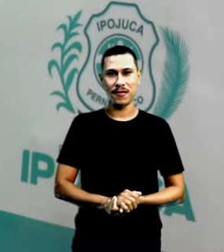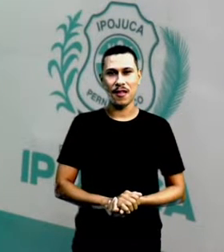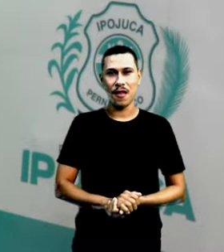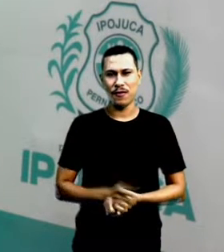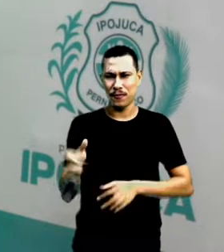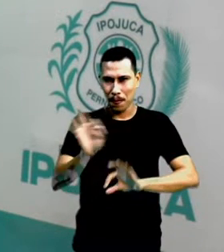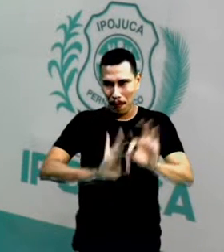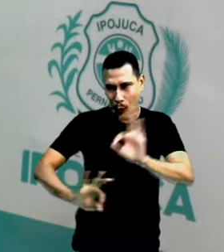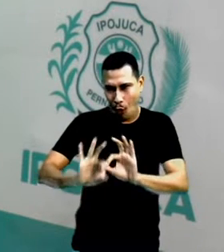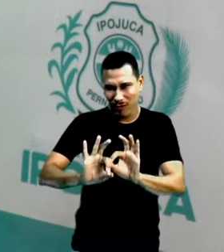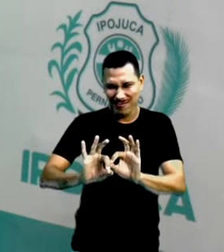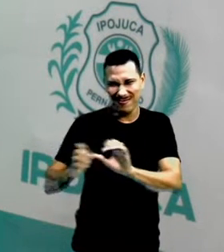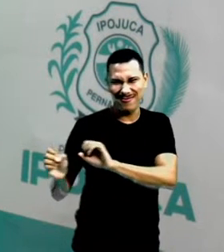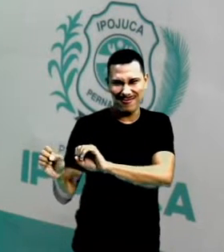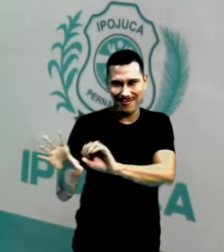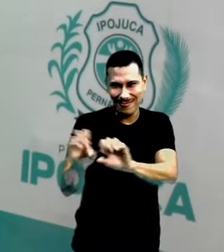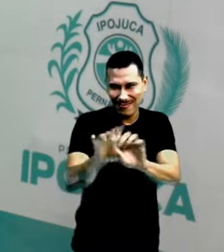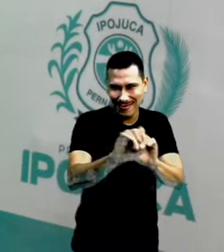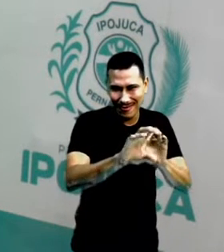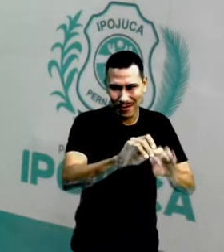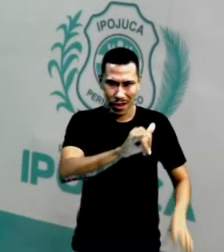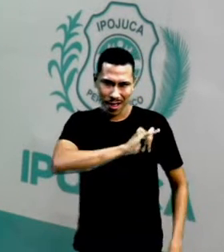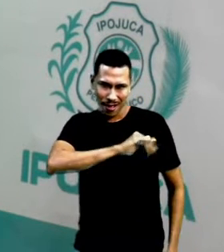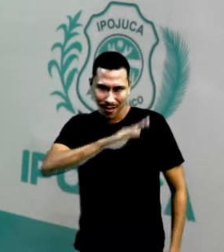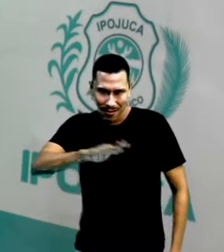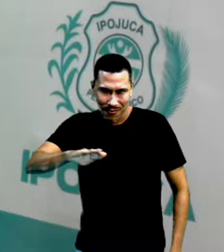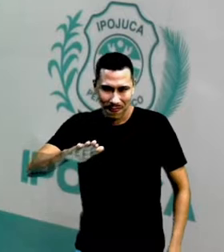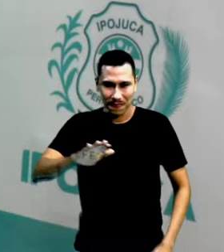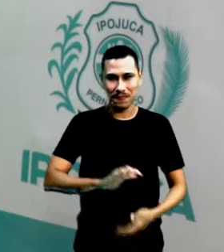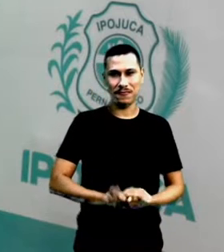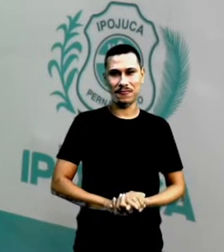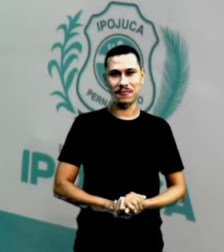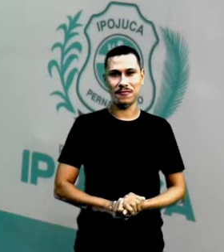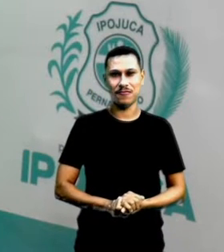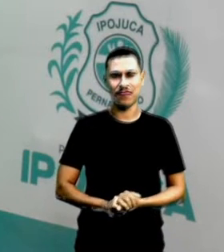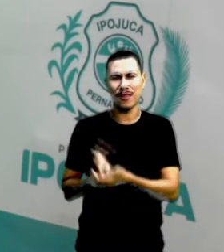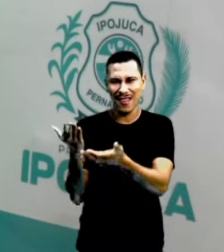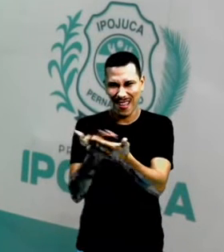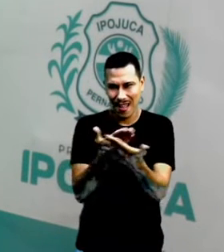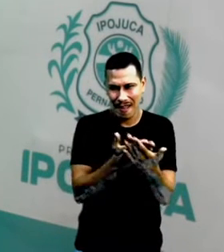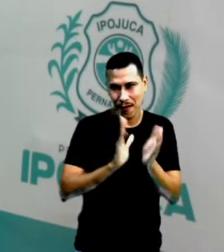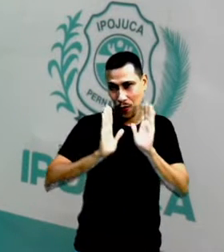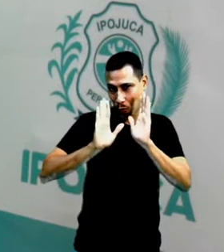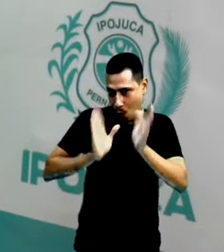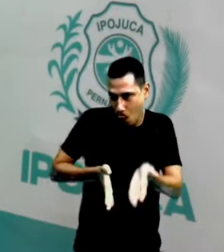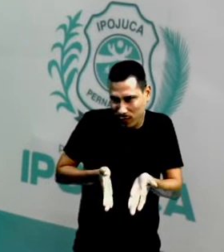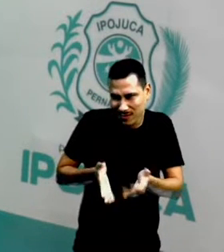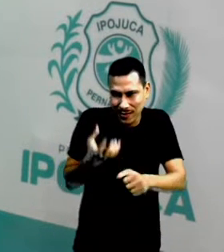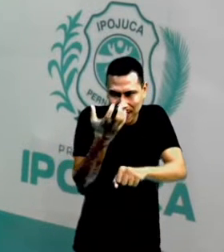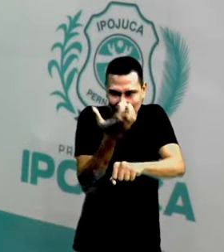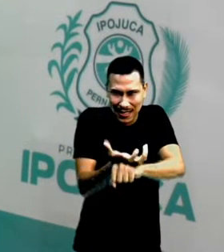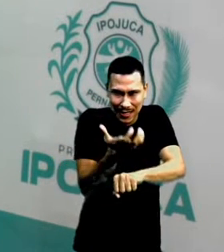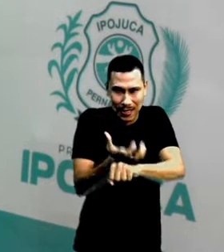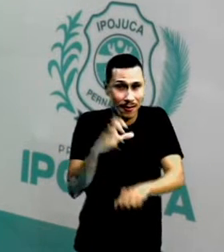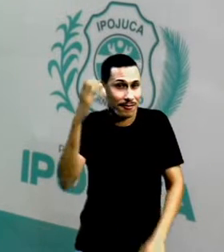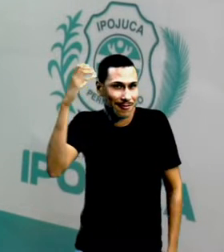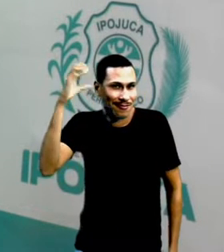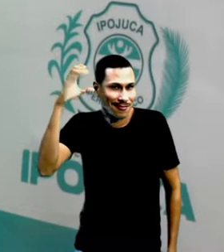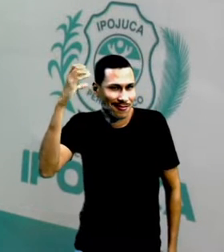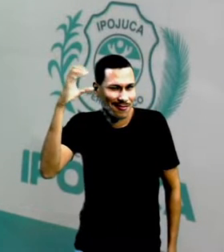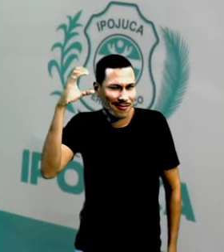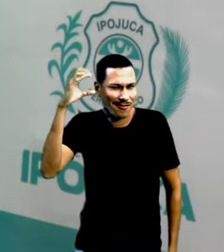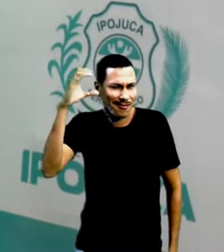do projeto Educa e Porjuca. A nossa aula de hoje é de ciências